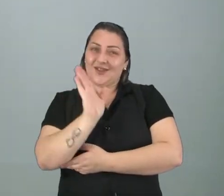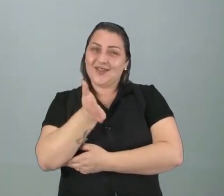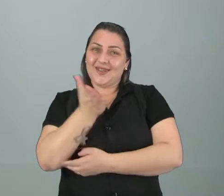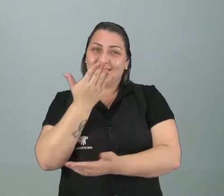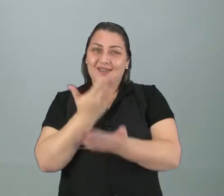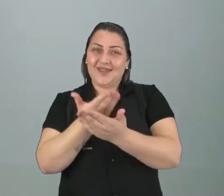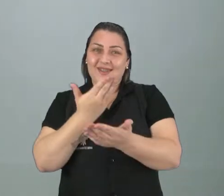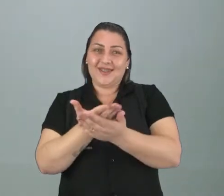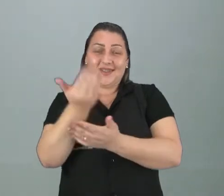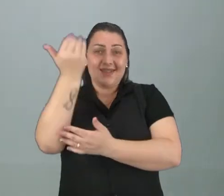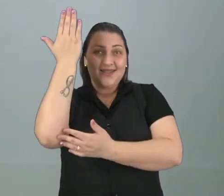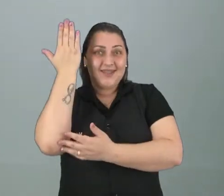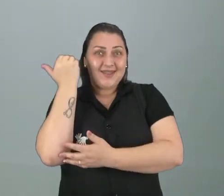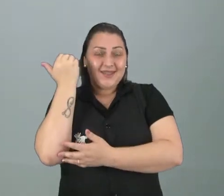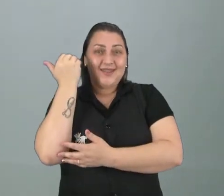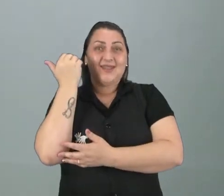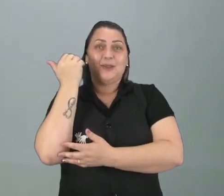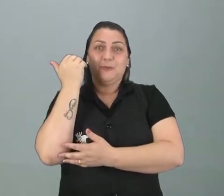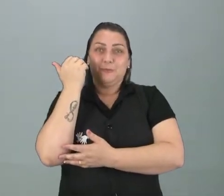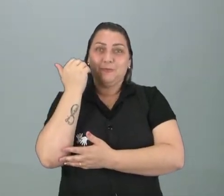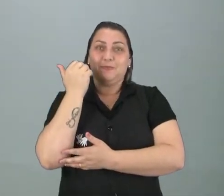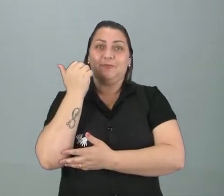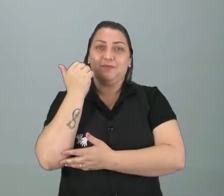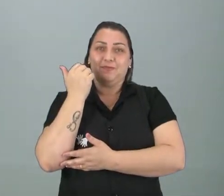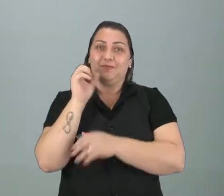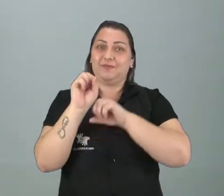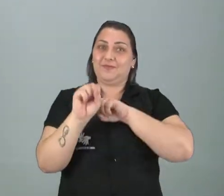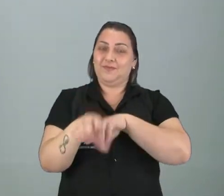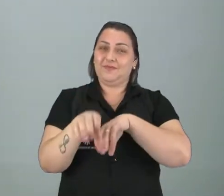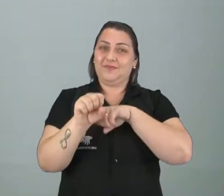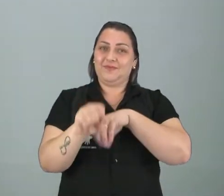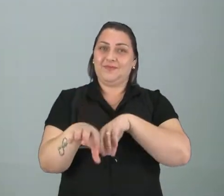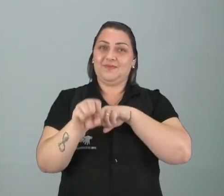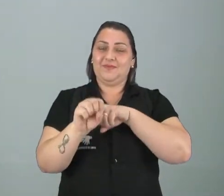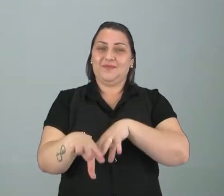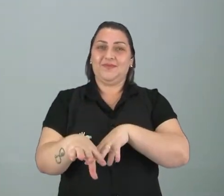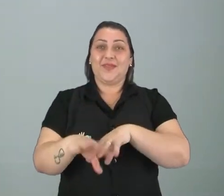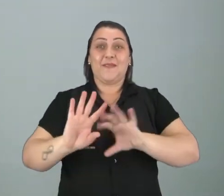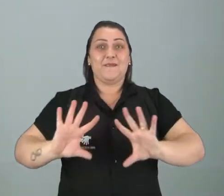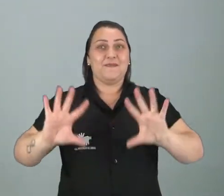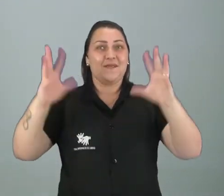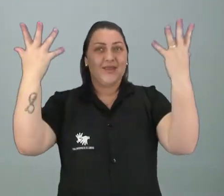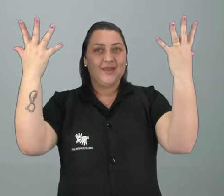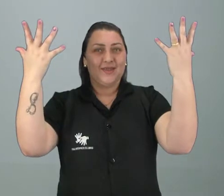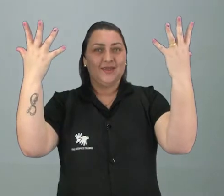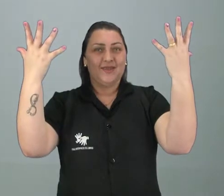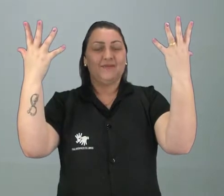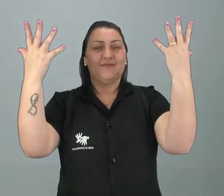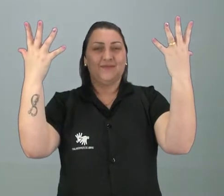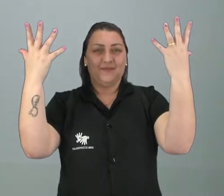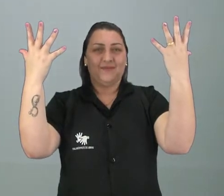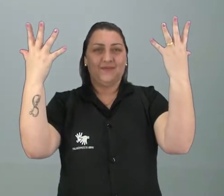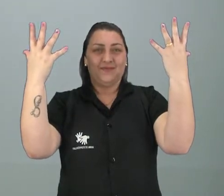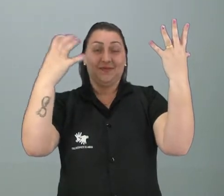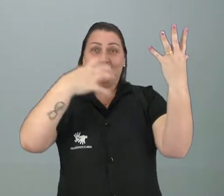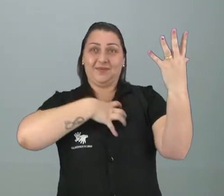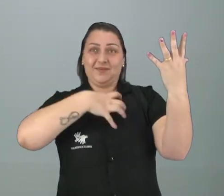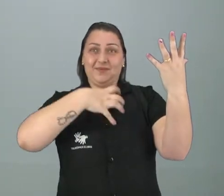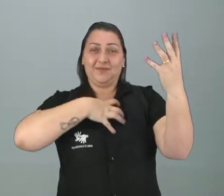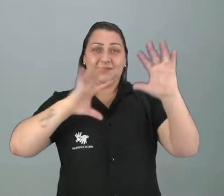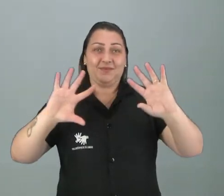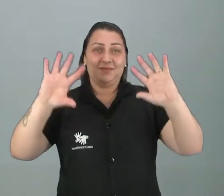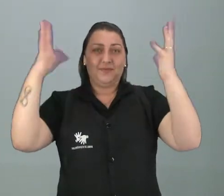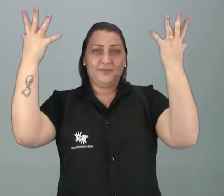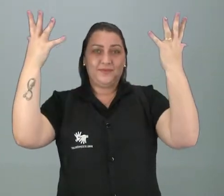falando? Que nós estamos falando sobre festas, tipos de festas